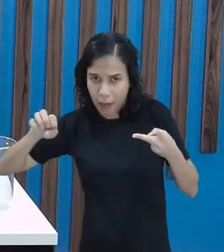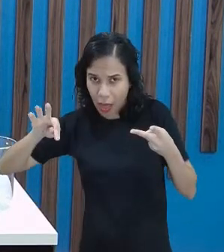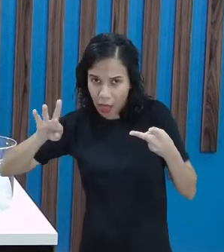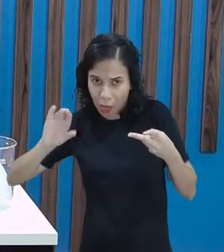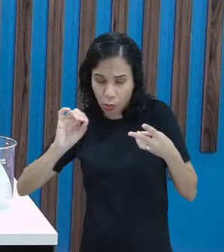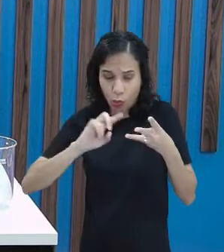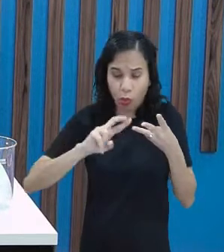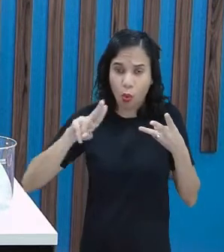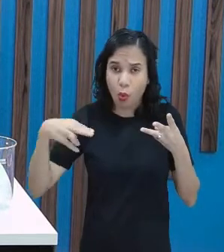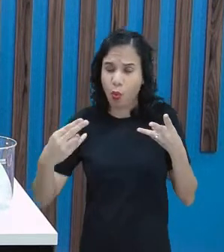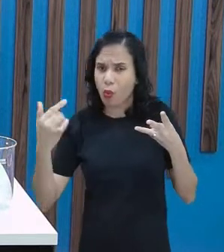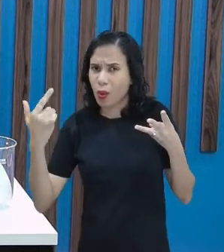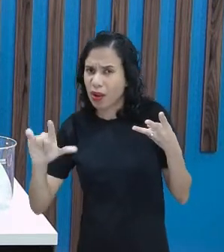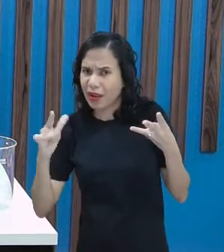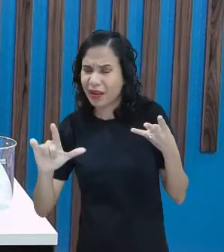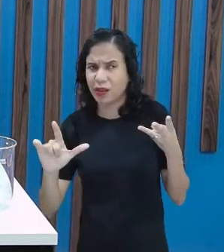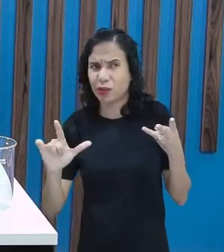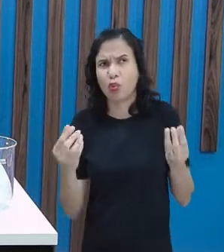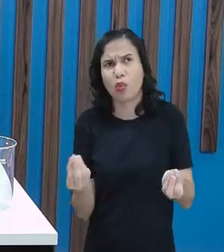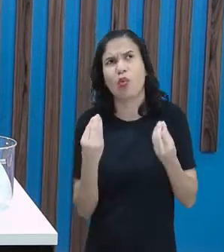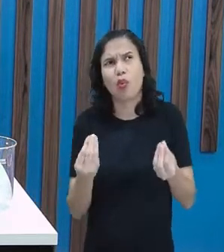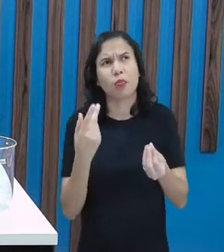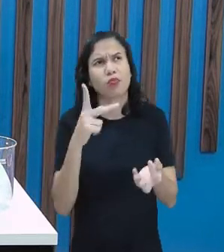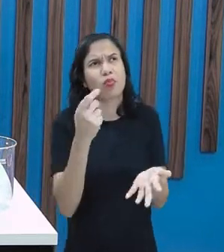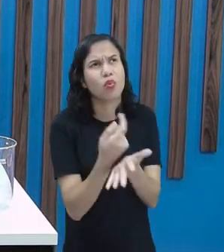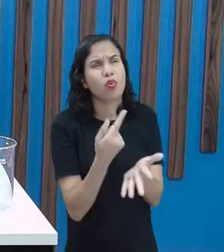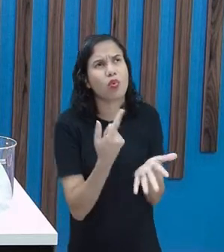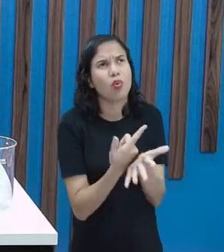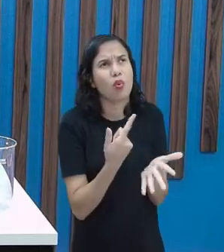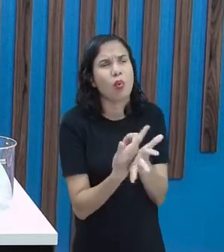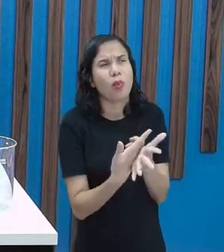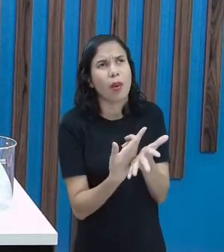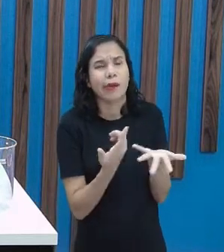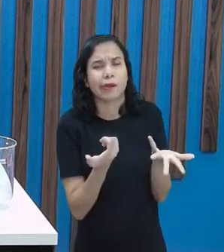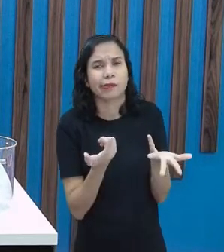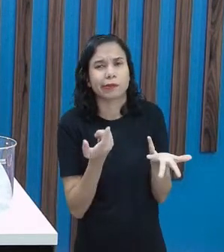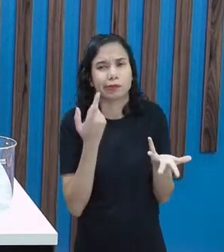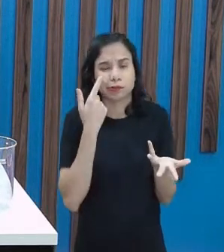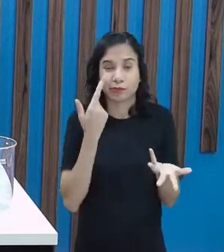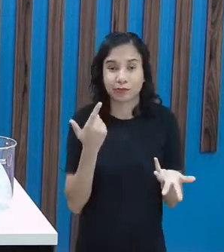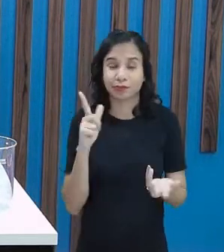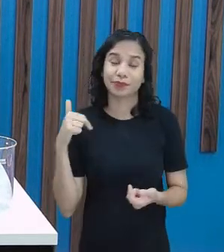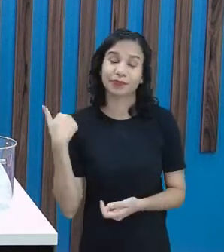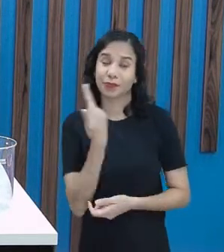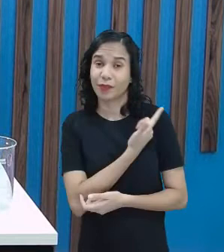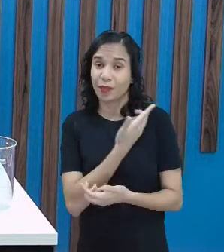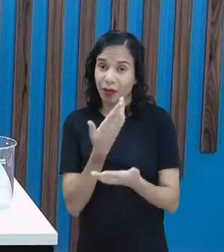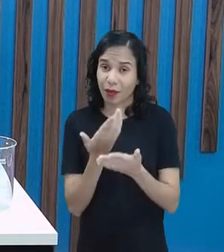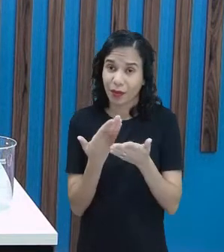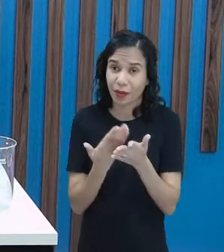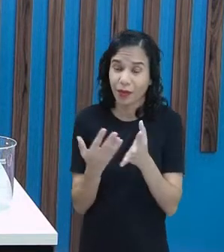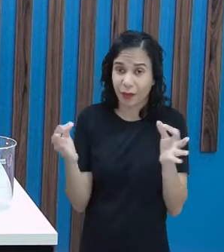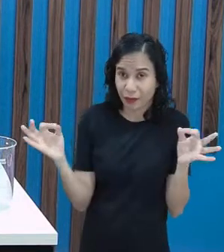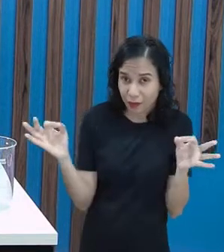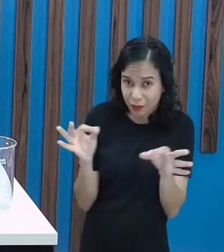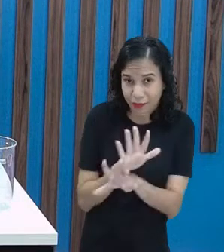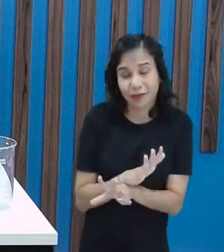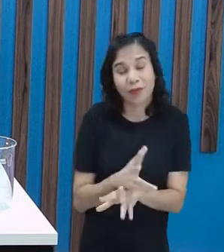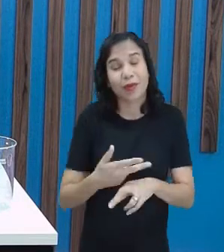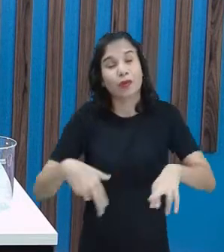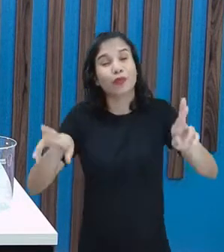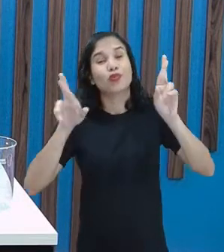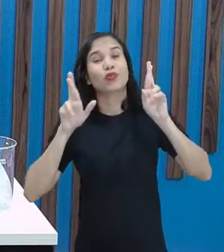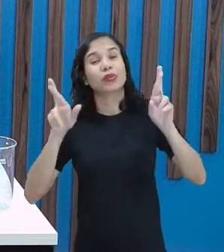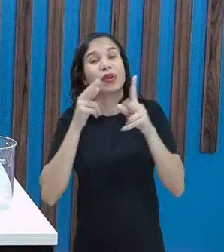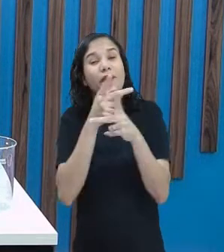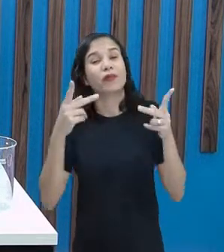em litros. Como é que se compra a corda? Digam aí para mim. Nossa aula está chegando ao fim. Espero que